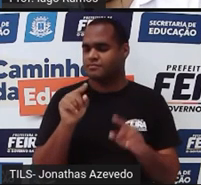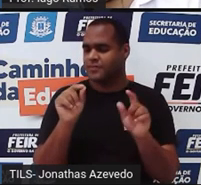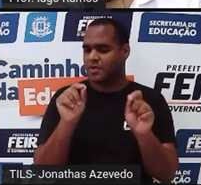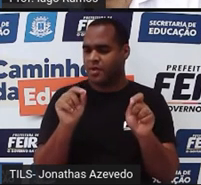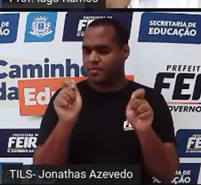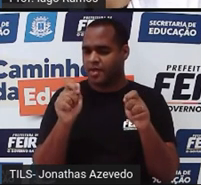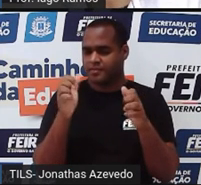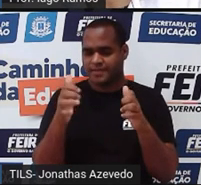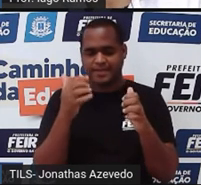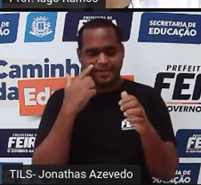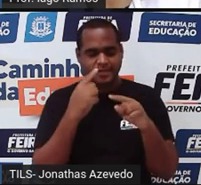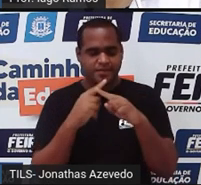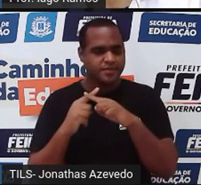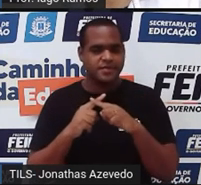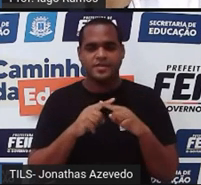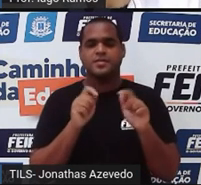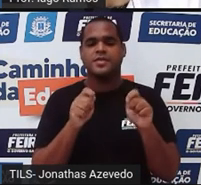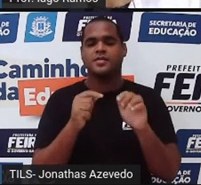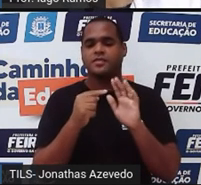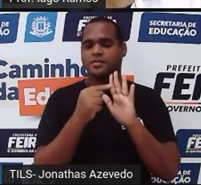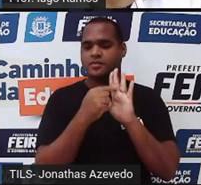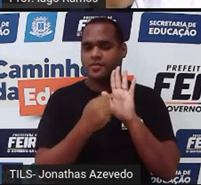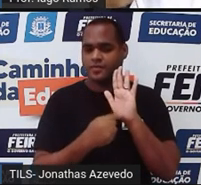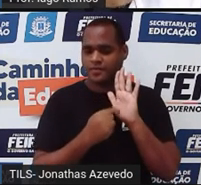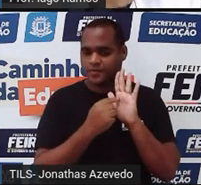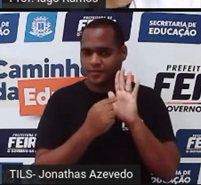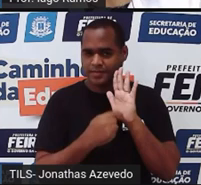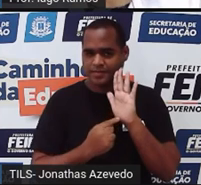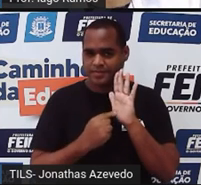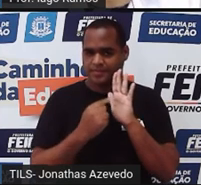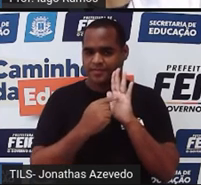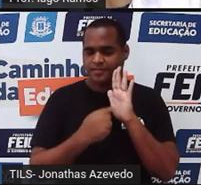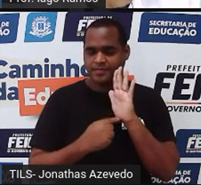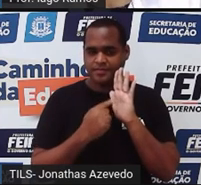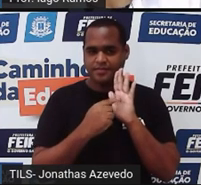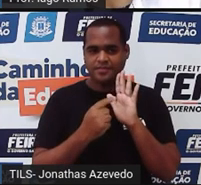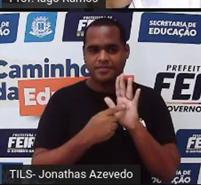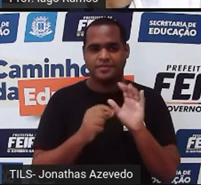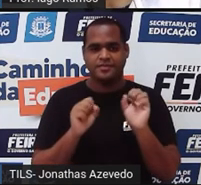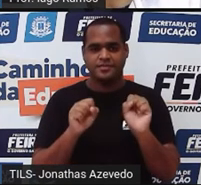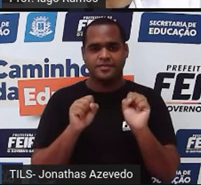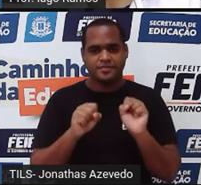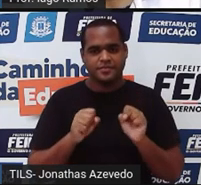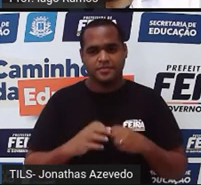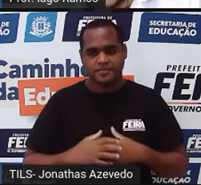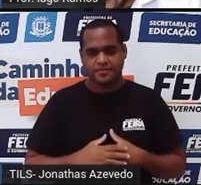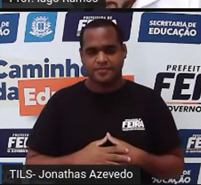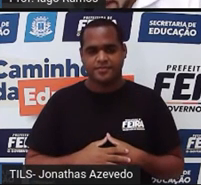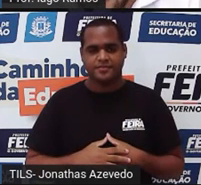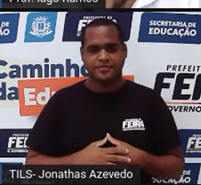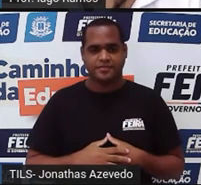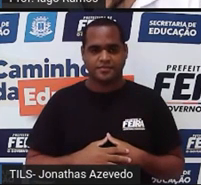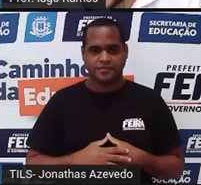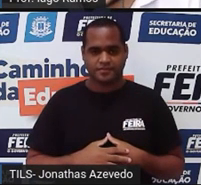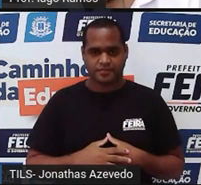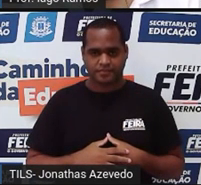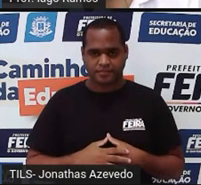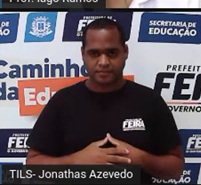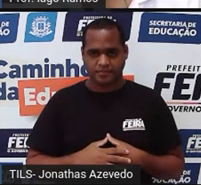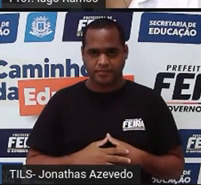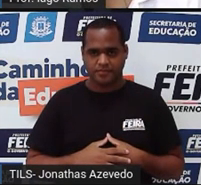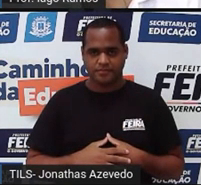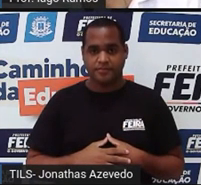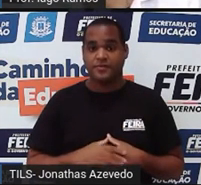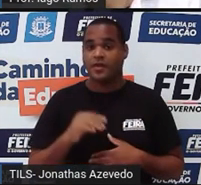multiplicação a gente vai usar uma calculadora, tá bom? E ela vai aparecer